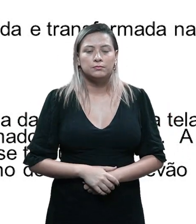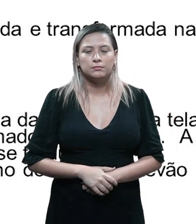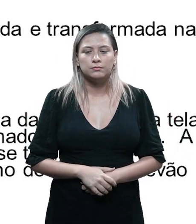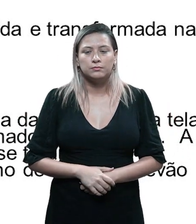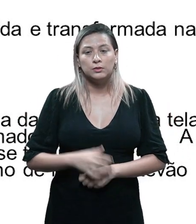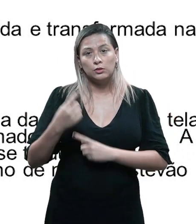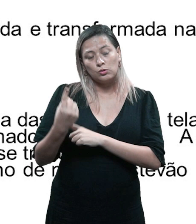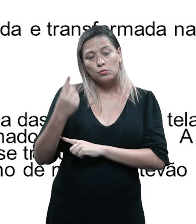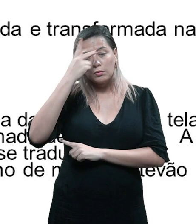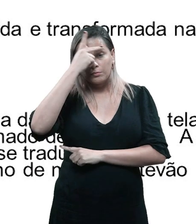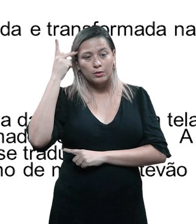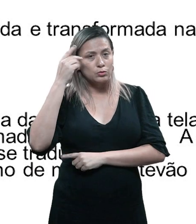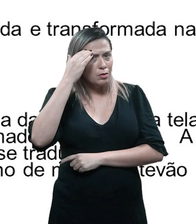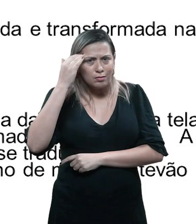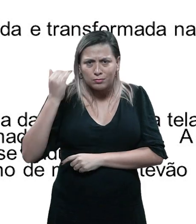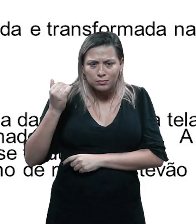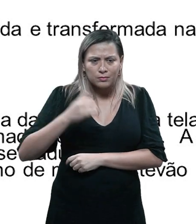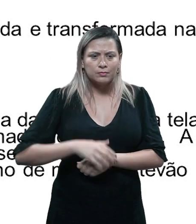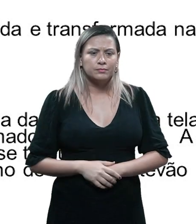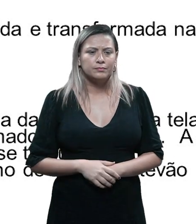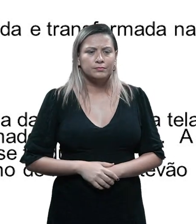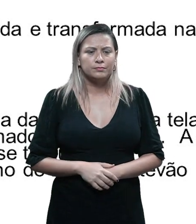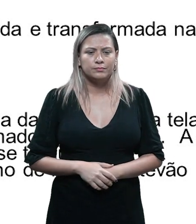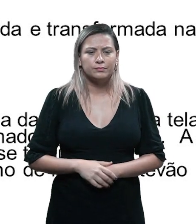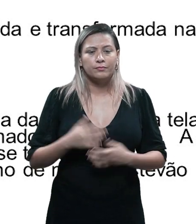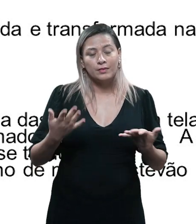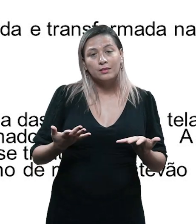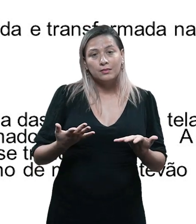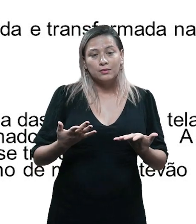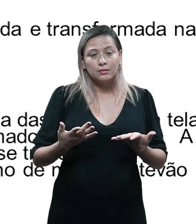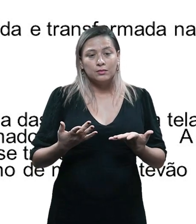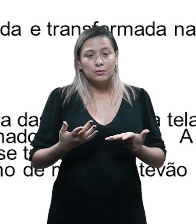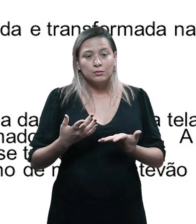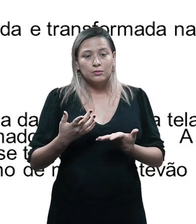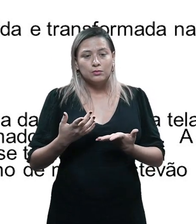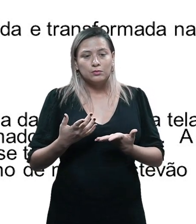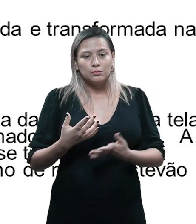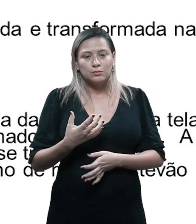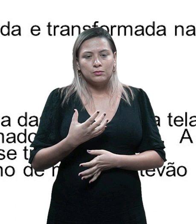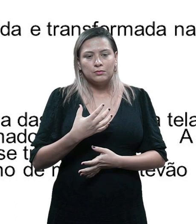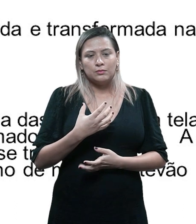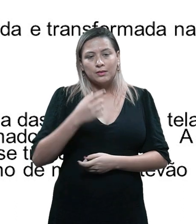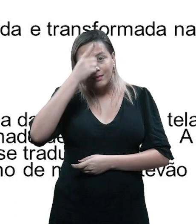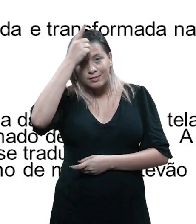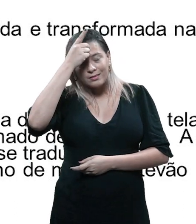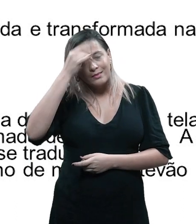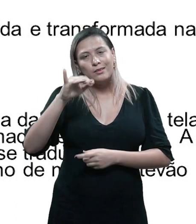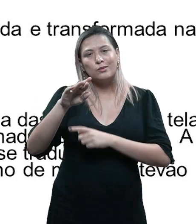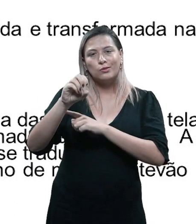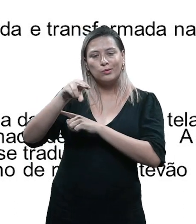menos uma das pessoas na tela não sabe, isso cria a ironia dramática, certo?